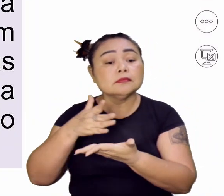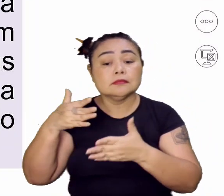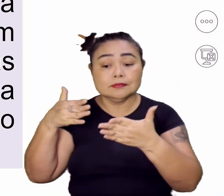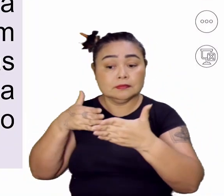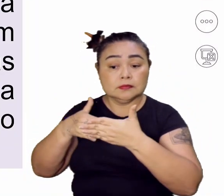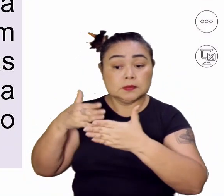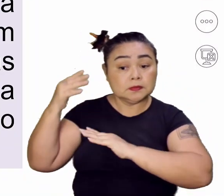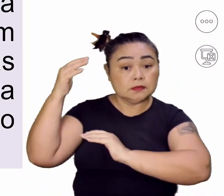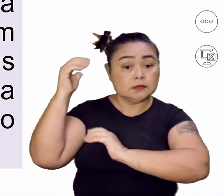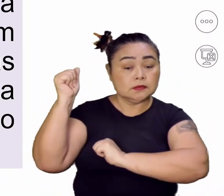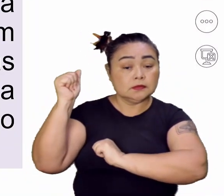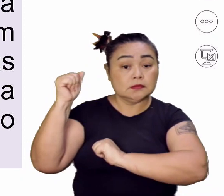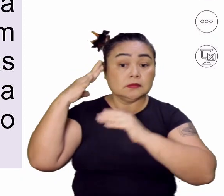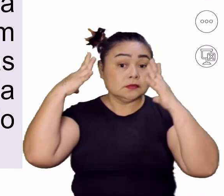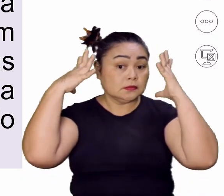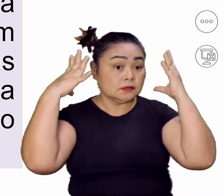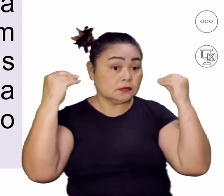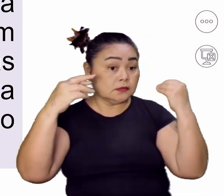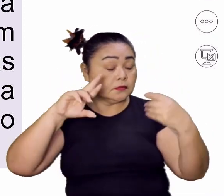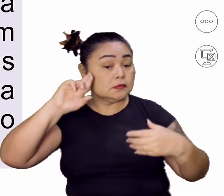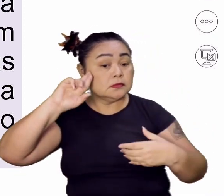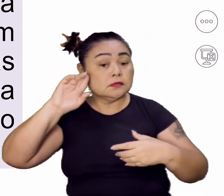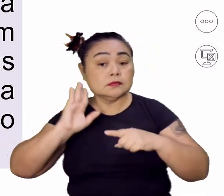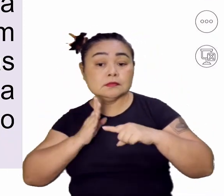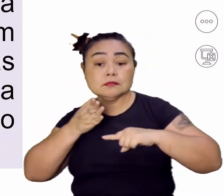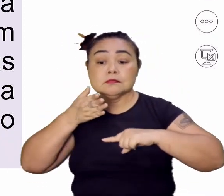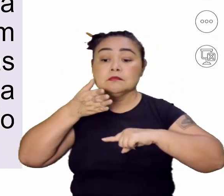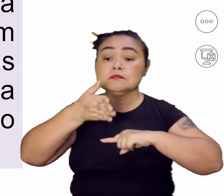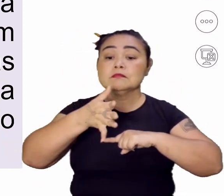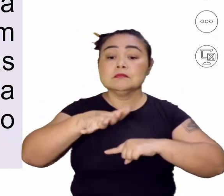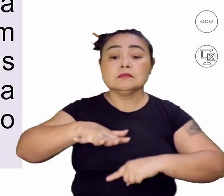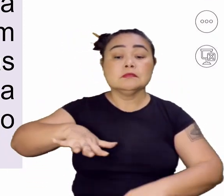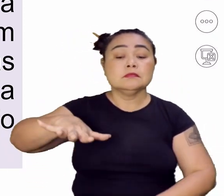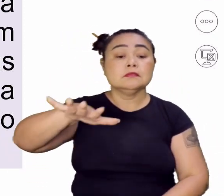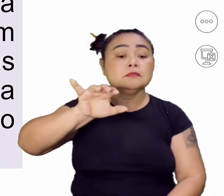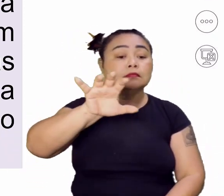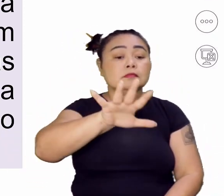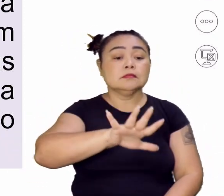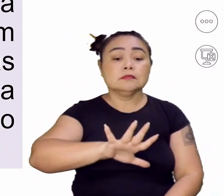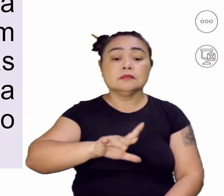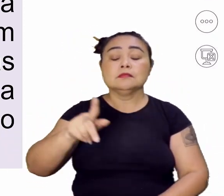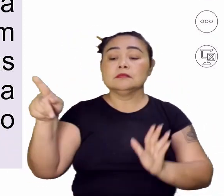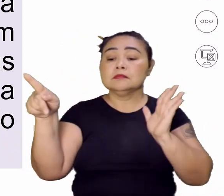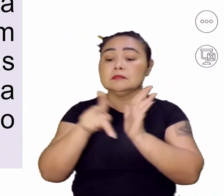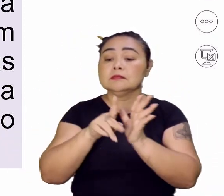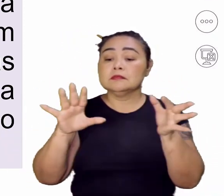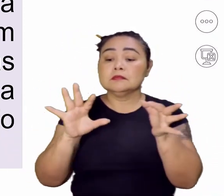espanhol, os holandeses decidiram então atacar algumas regiões pertencentes à União Ibérica.